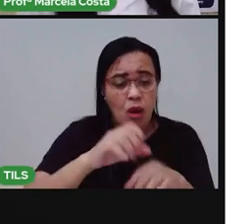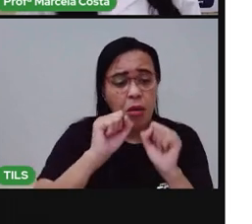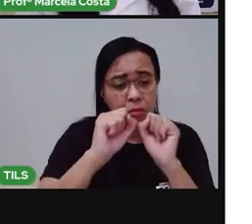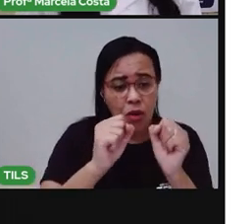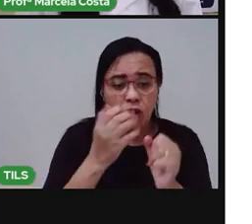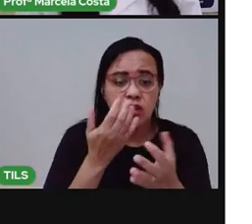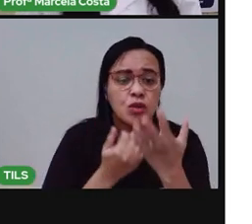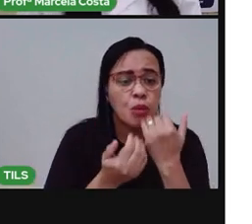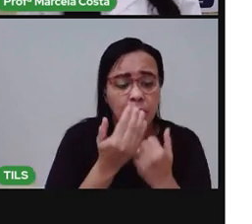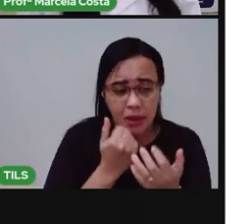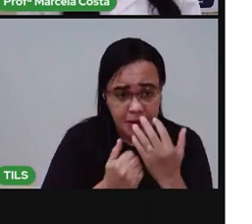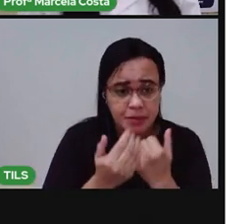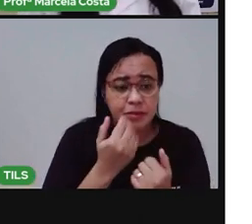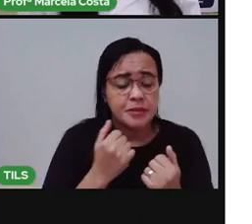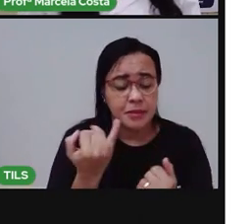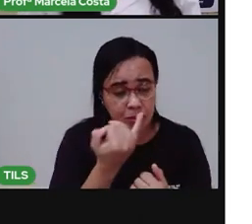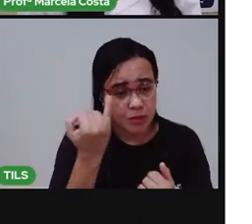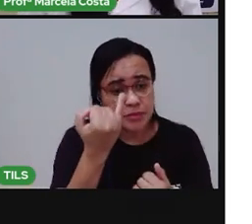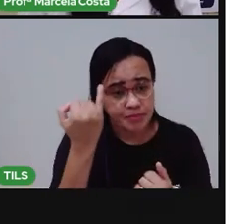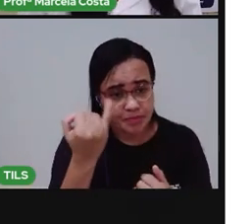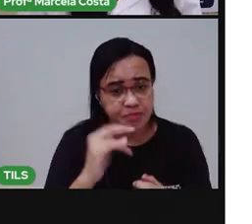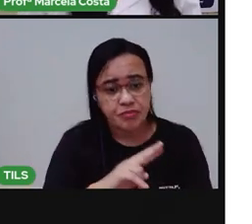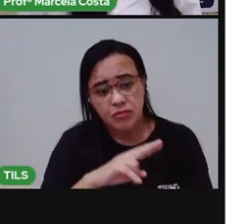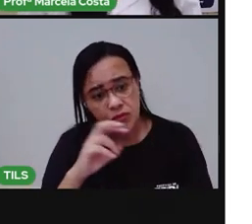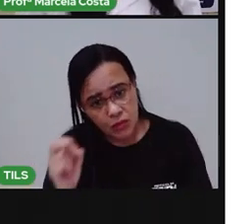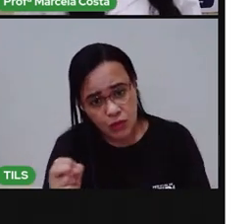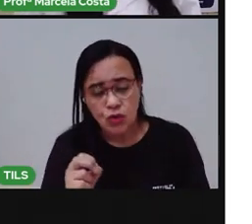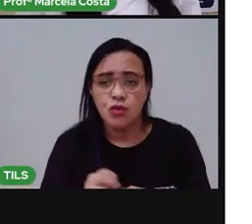Você também pode fazer uma campanha de doação,